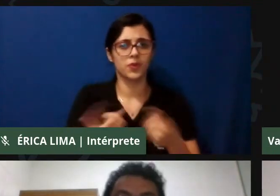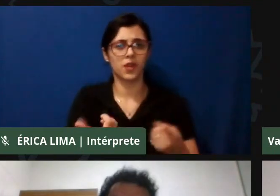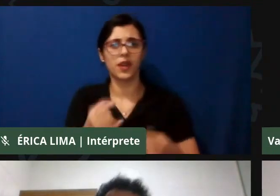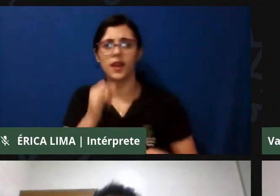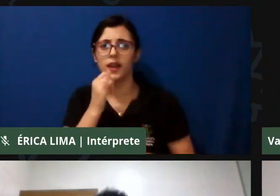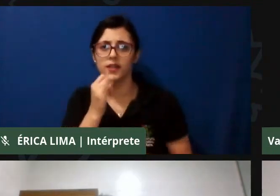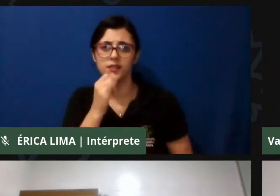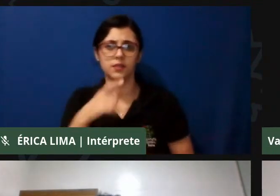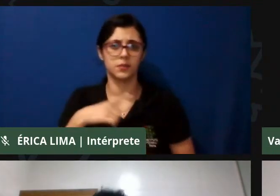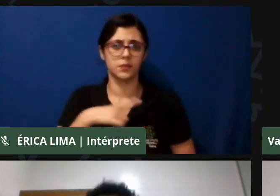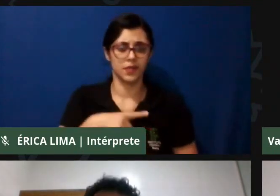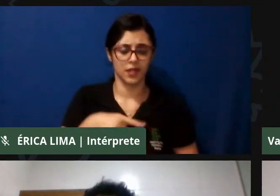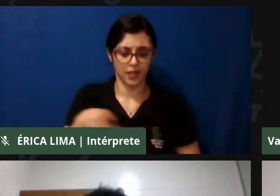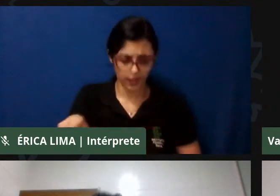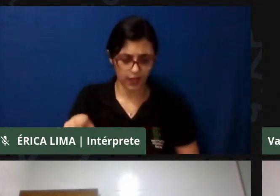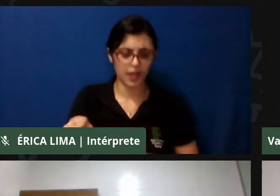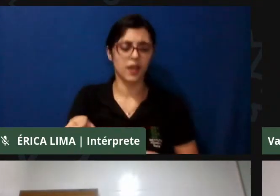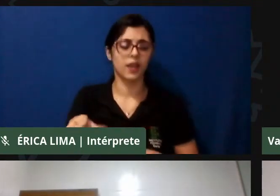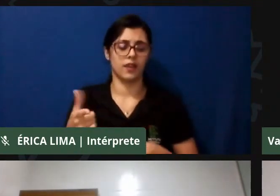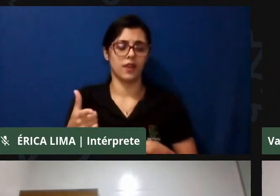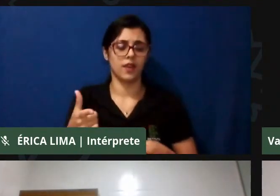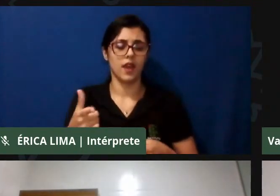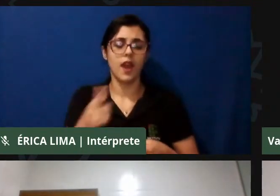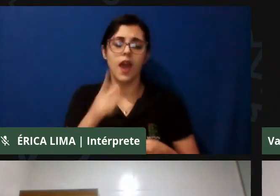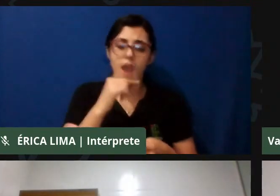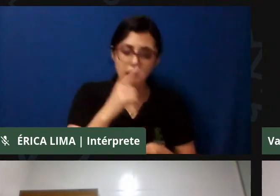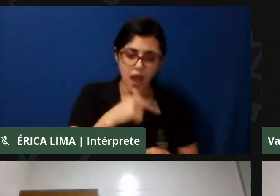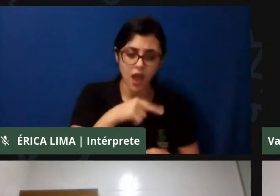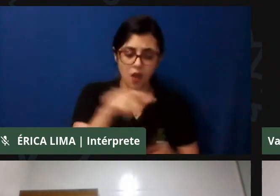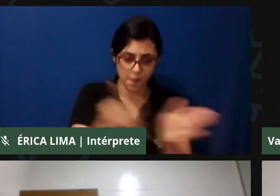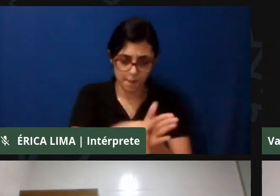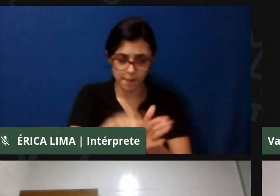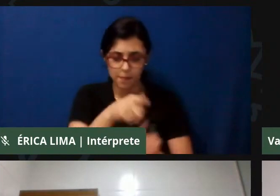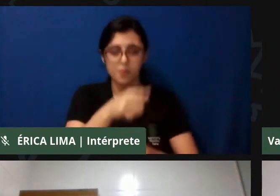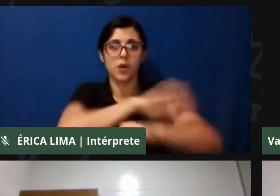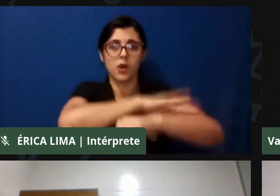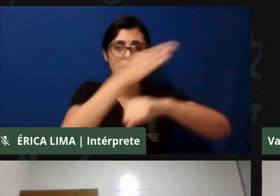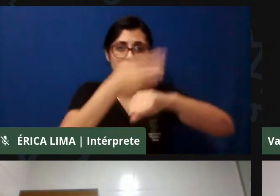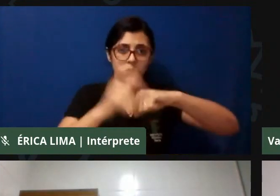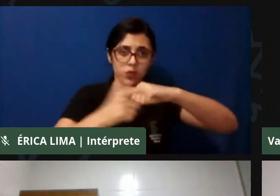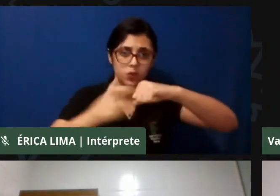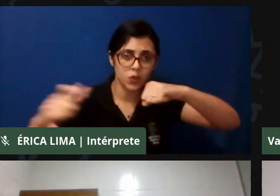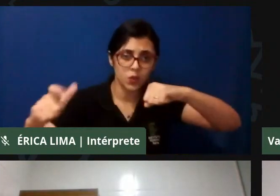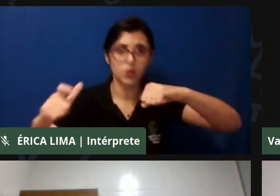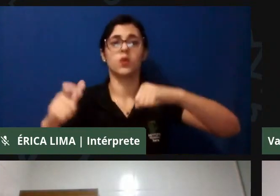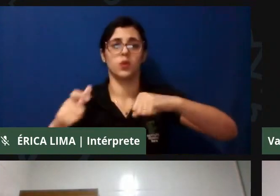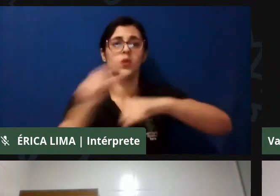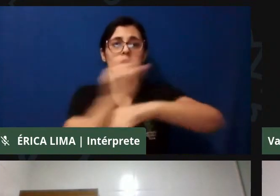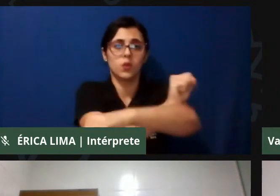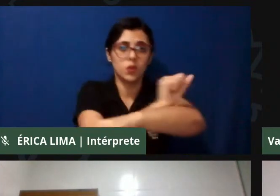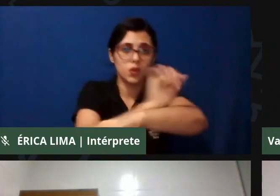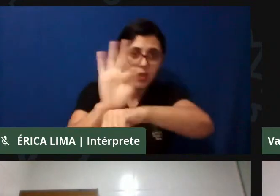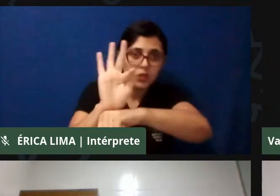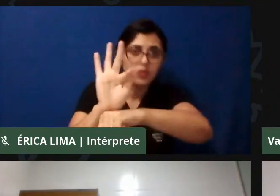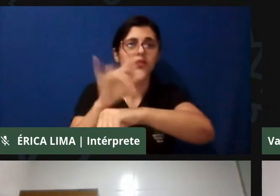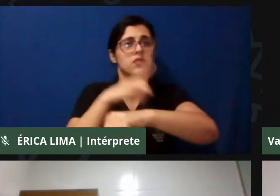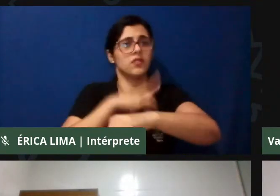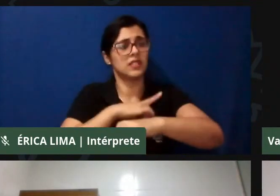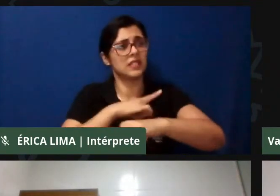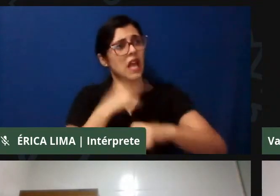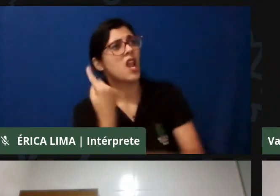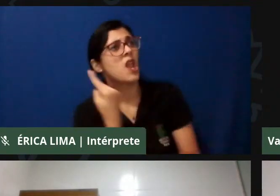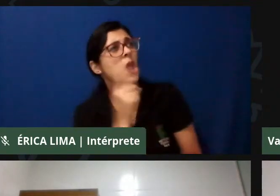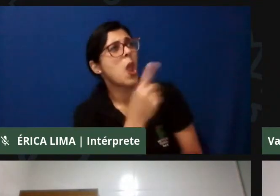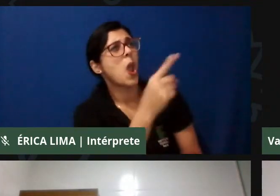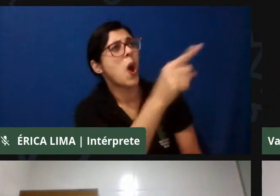que ela retira a água do rio São Francisco e leva para minério, que é levada para mais de 50 quilômetros de distância da margem